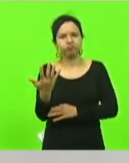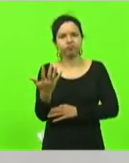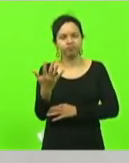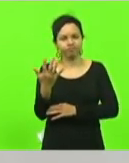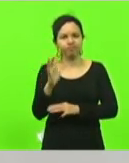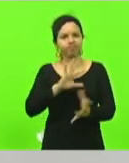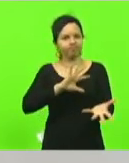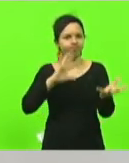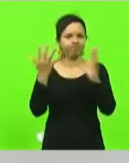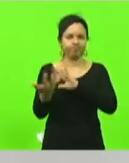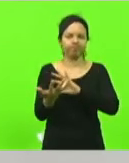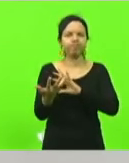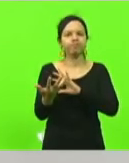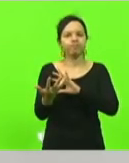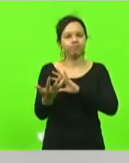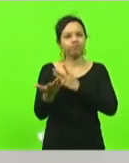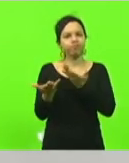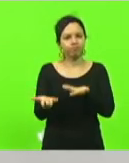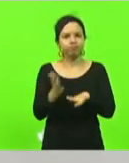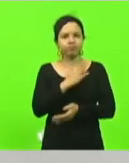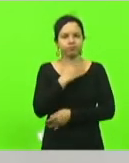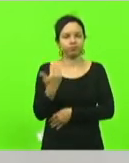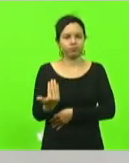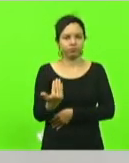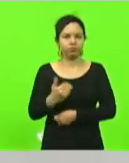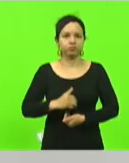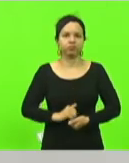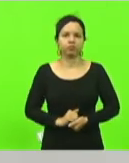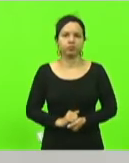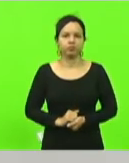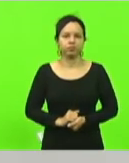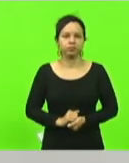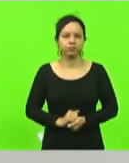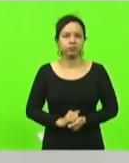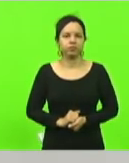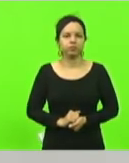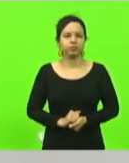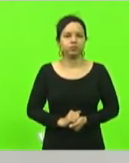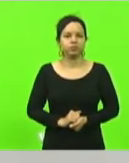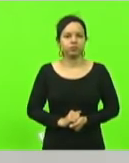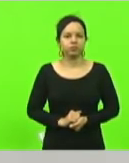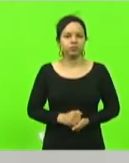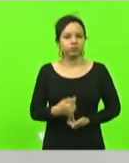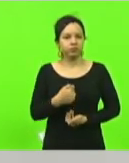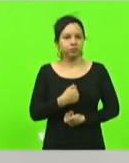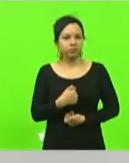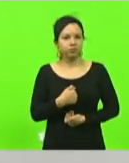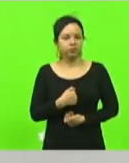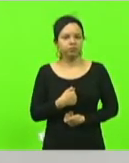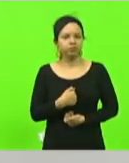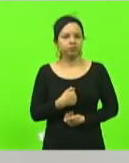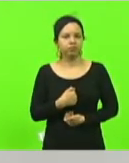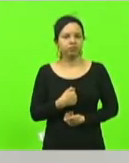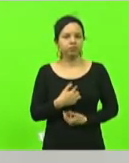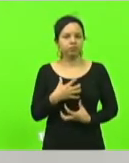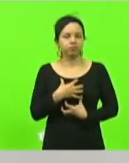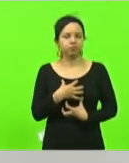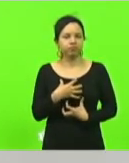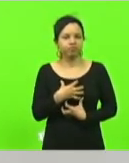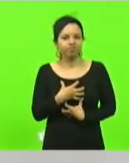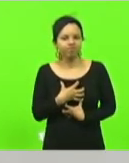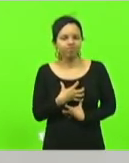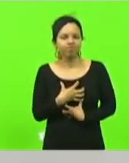e o Samuel partiu então eu fico aqui de uma forma muito emotiva